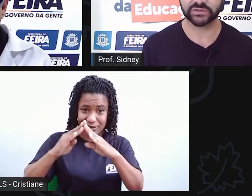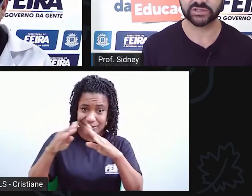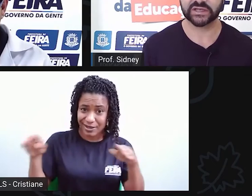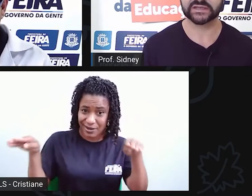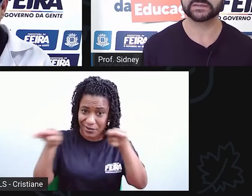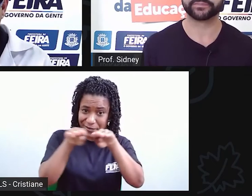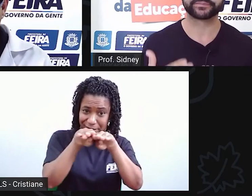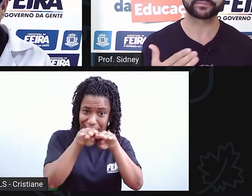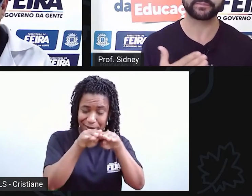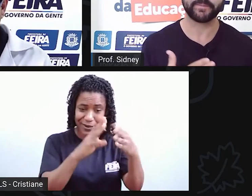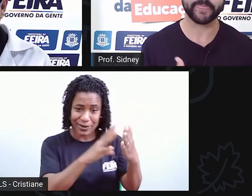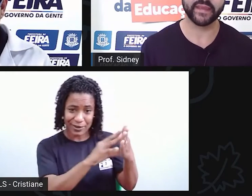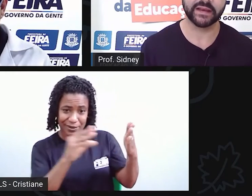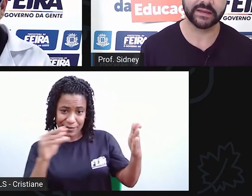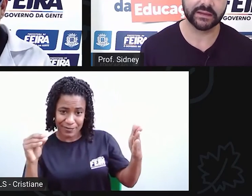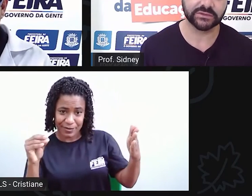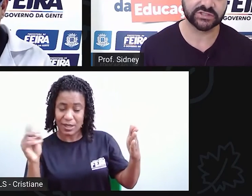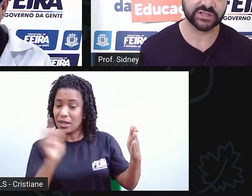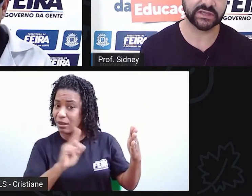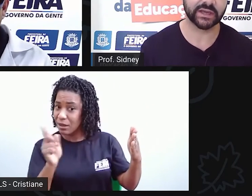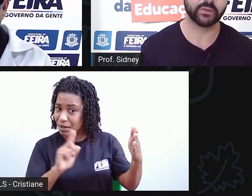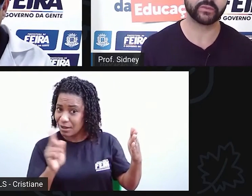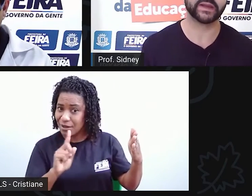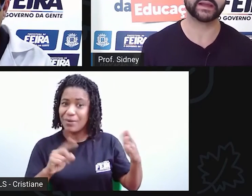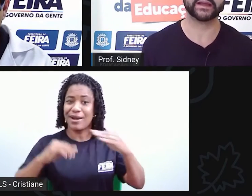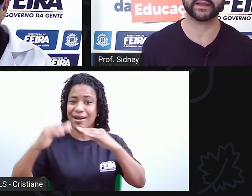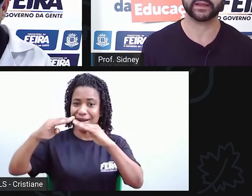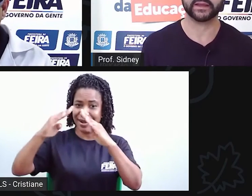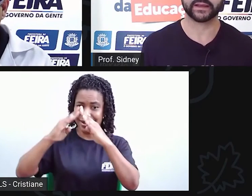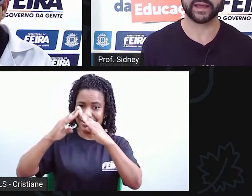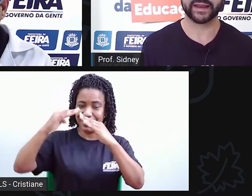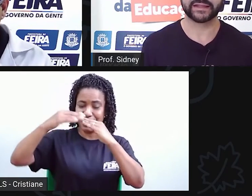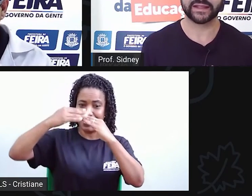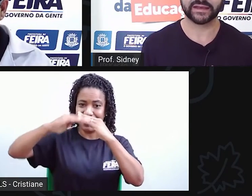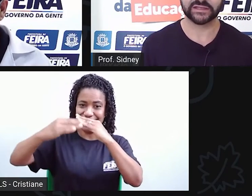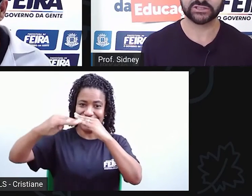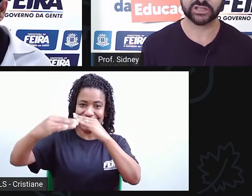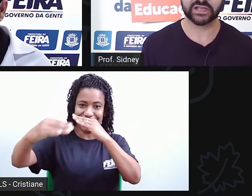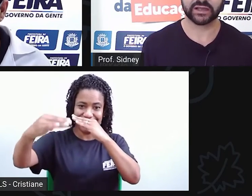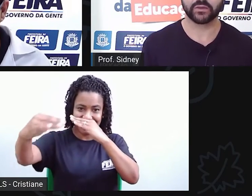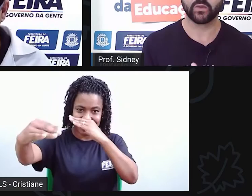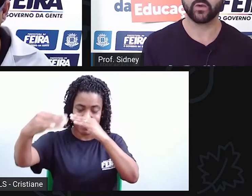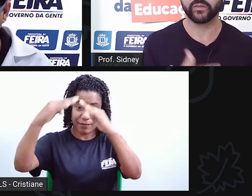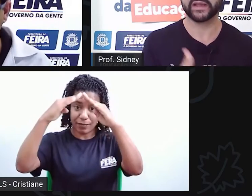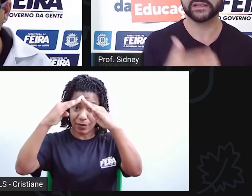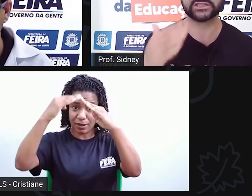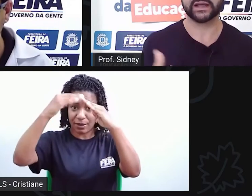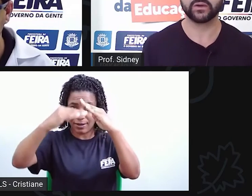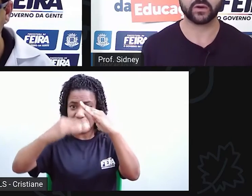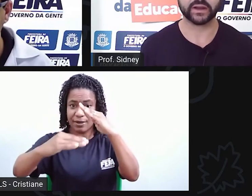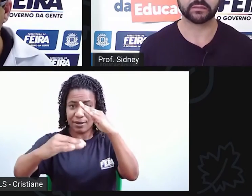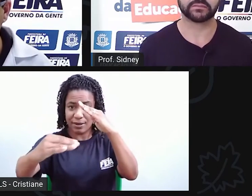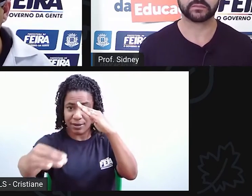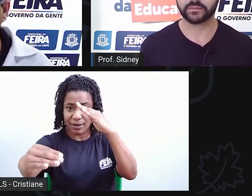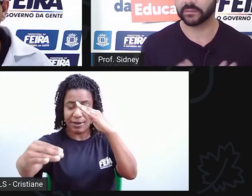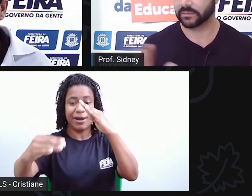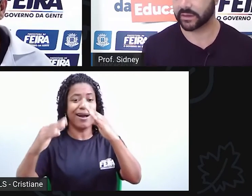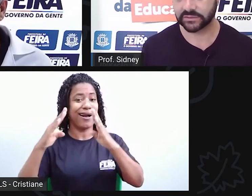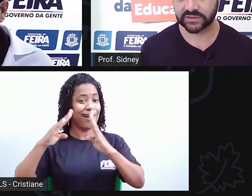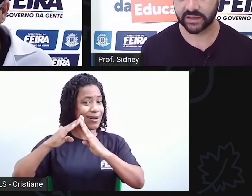rústicas, ela não tinha uma característica como ela está agora.